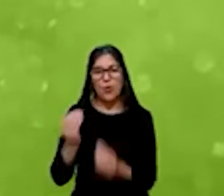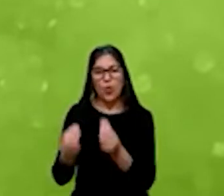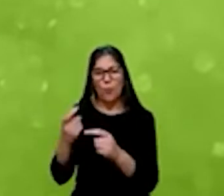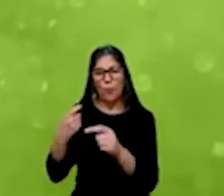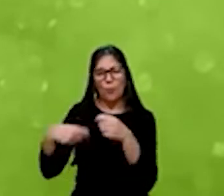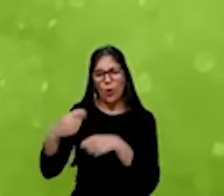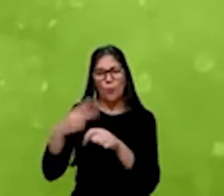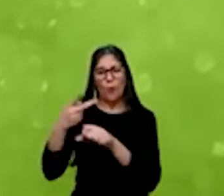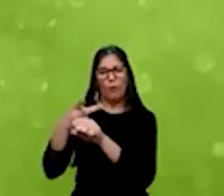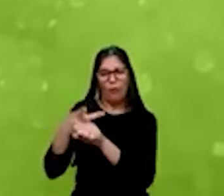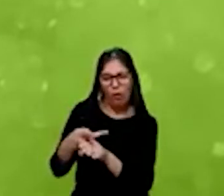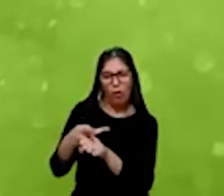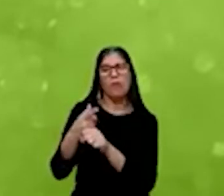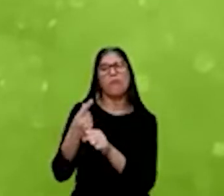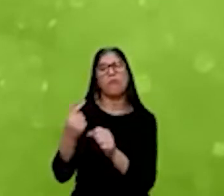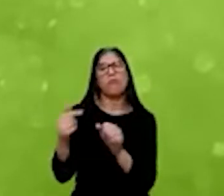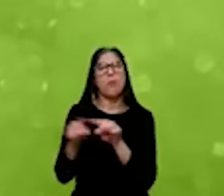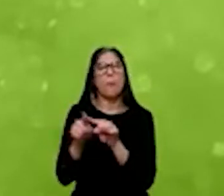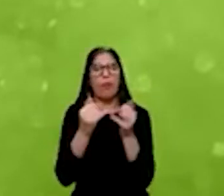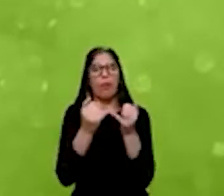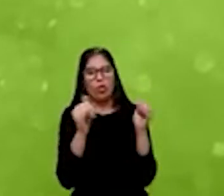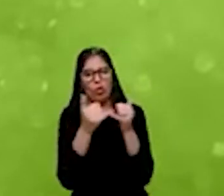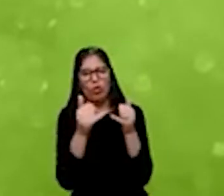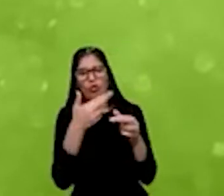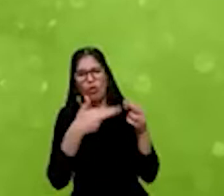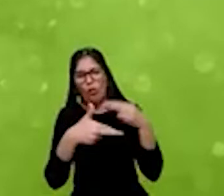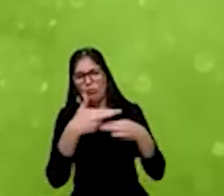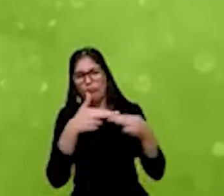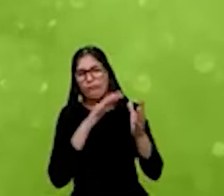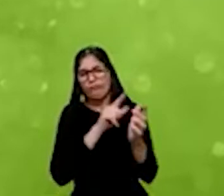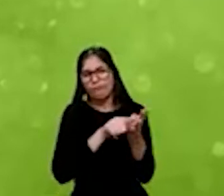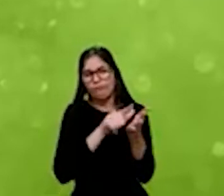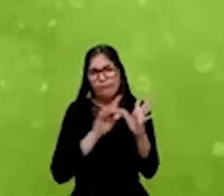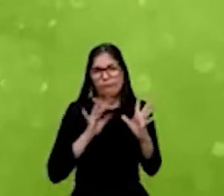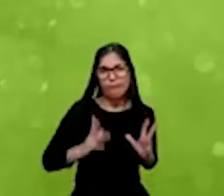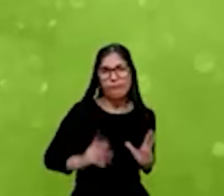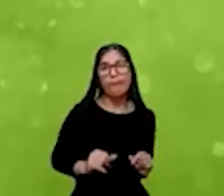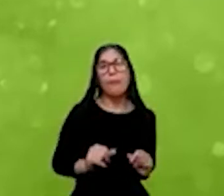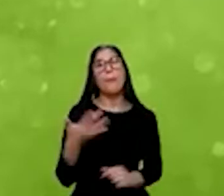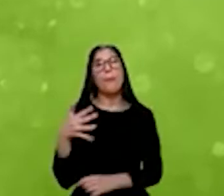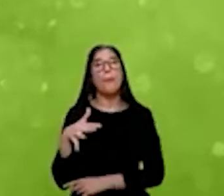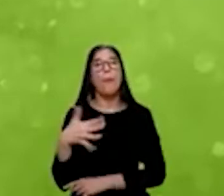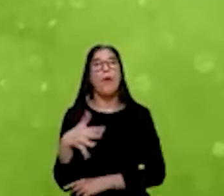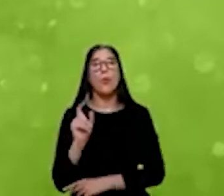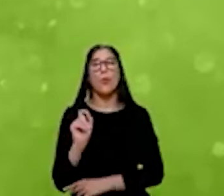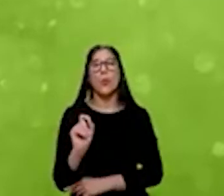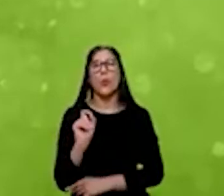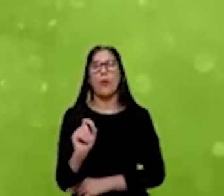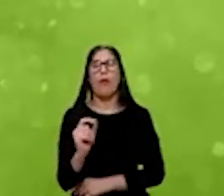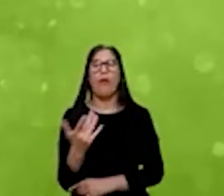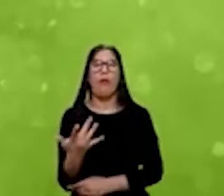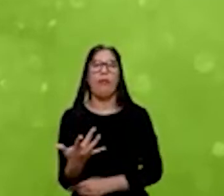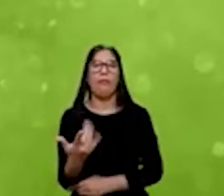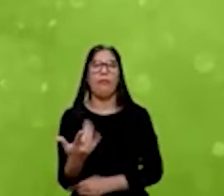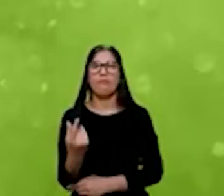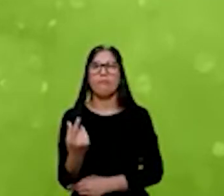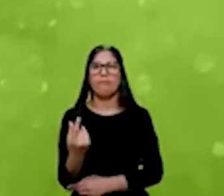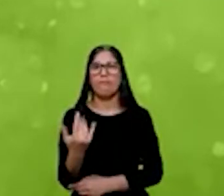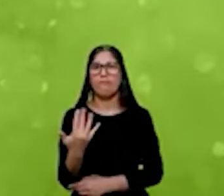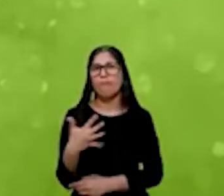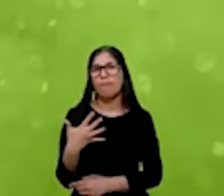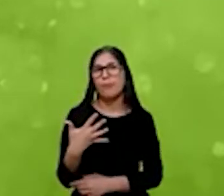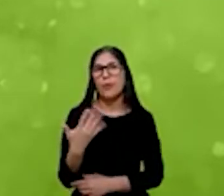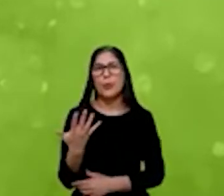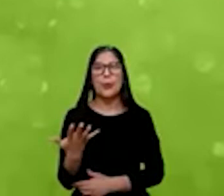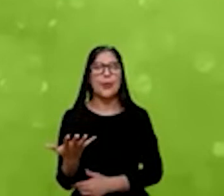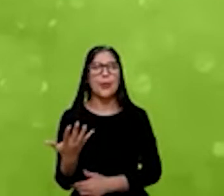energia renovável, isso é equivalente a mais ou menos, em torno de, a gente retirou da